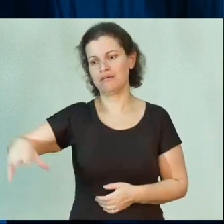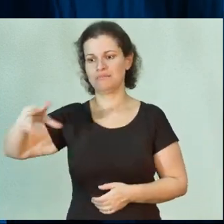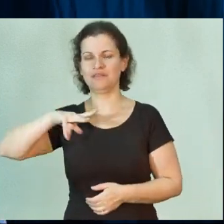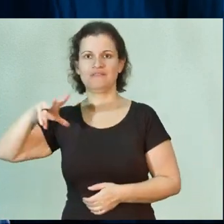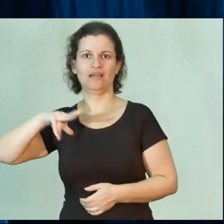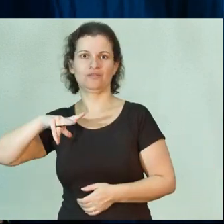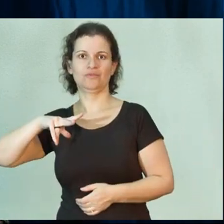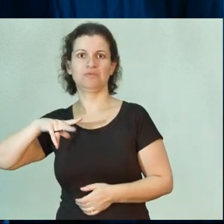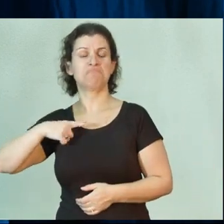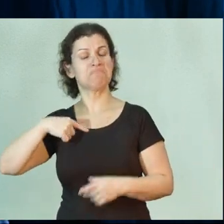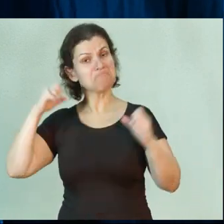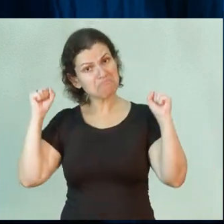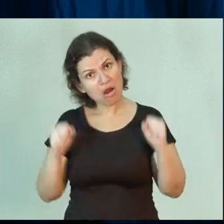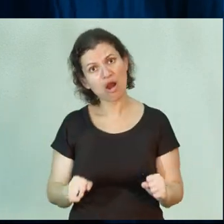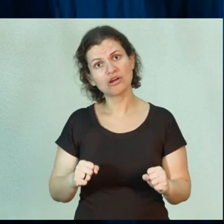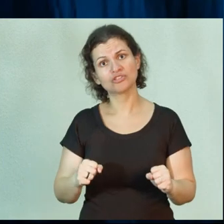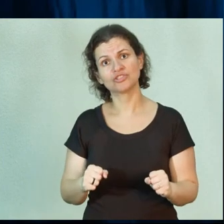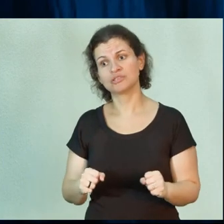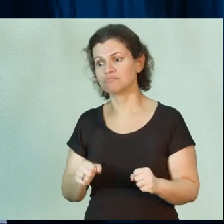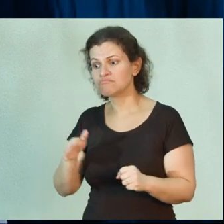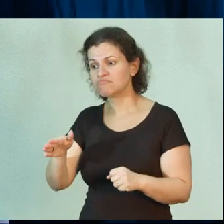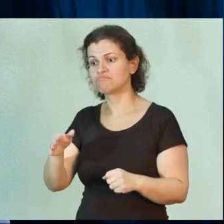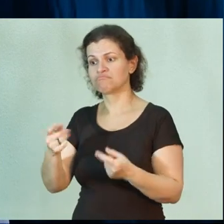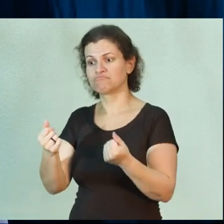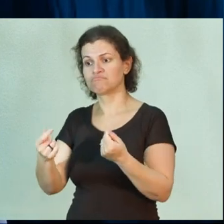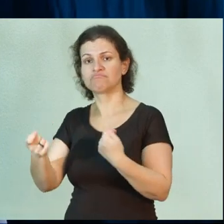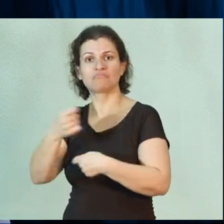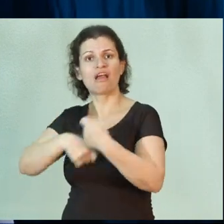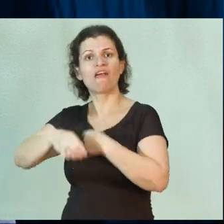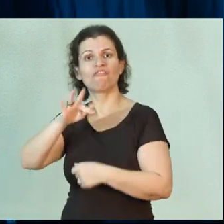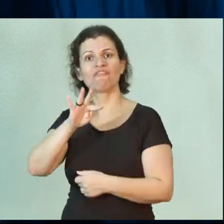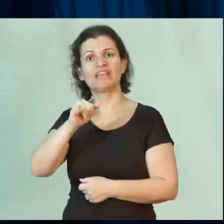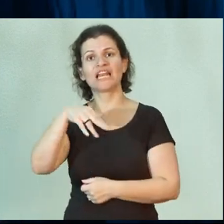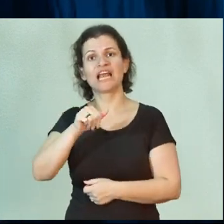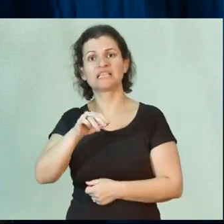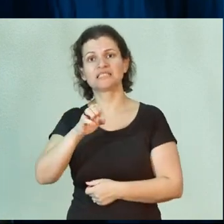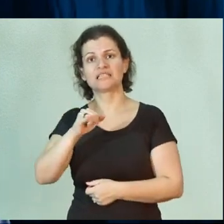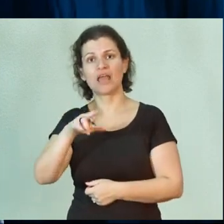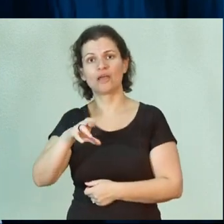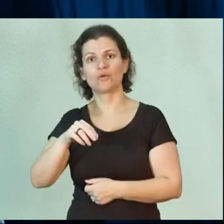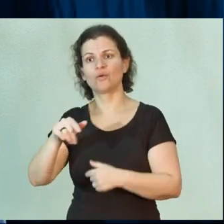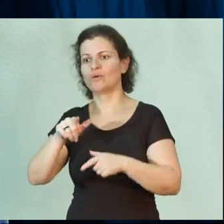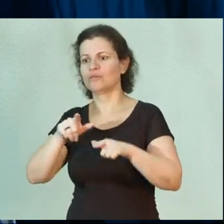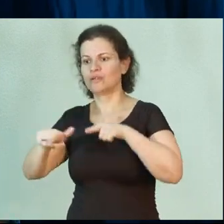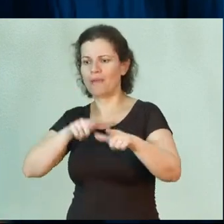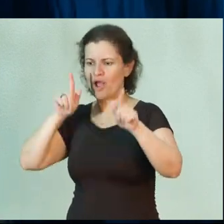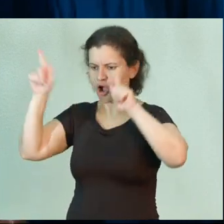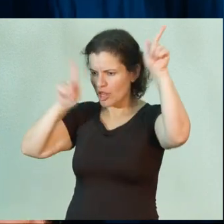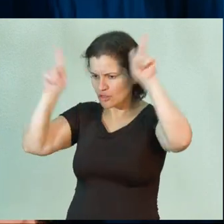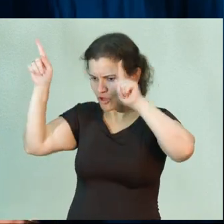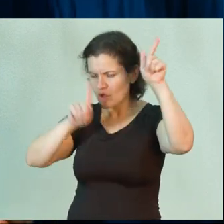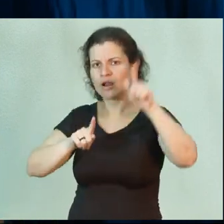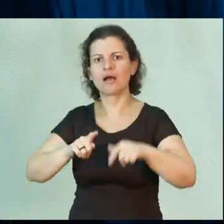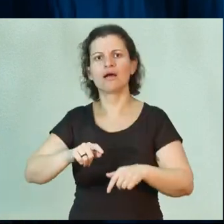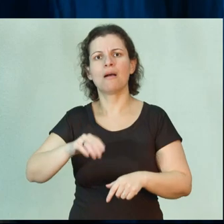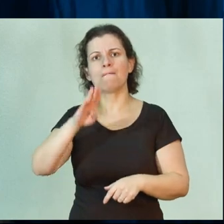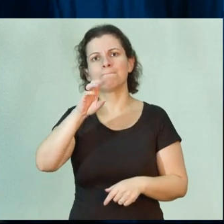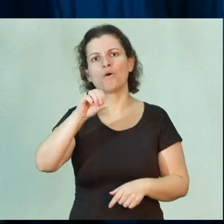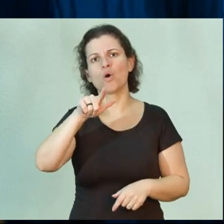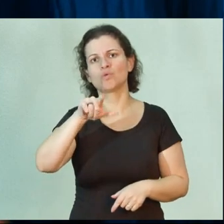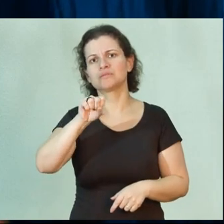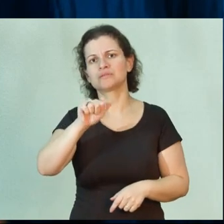Ele pode ir, por exemplo, para o mercado financeiro, atuar numa corretora, atuar na Bolsa de Valores,